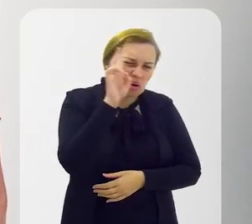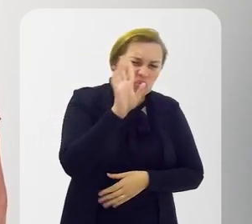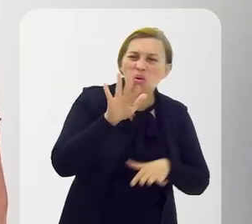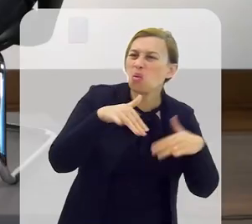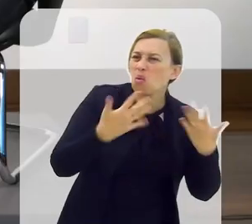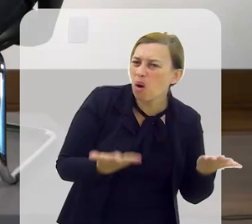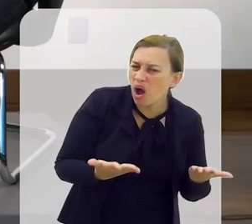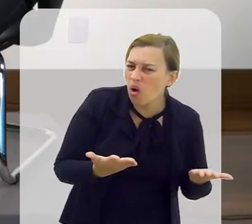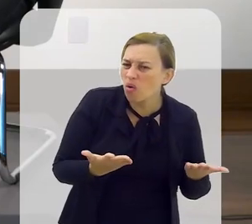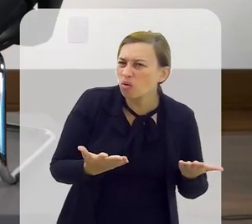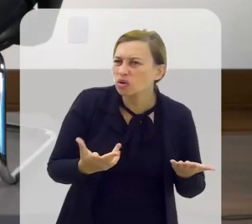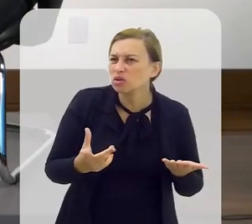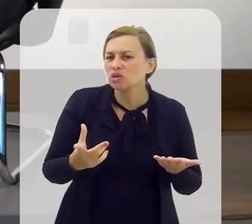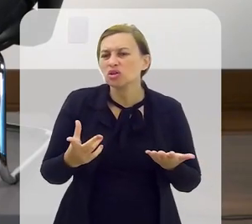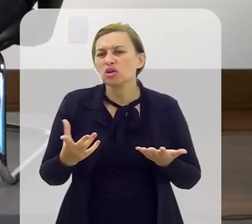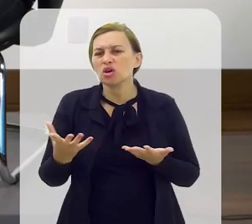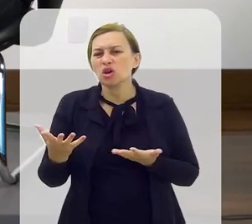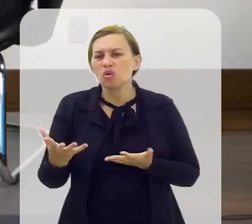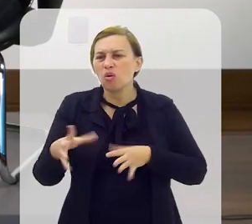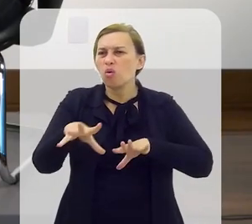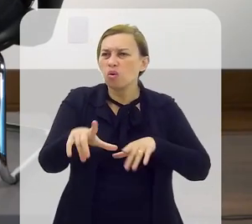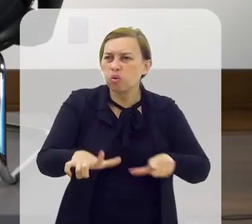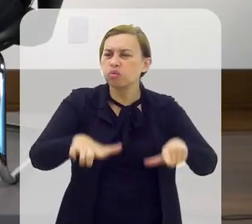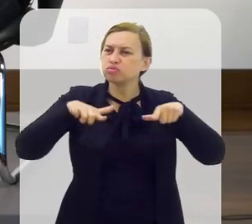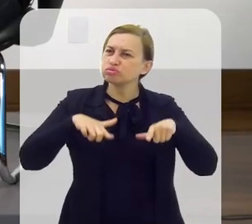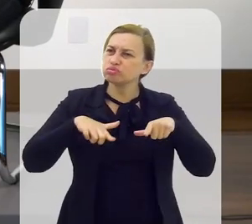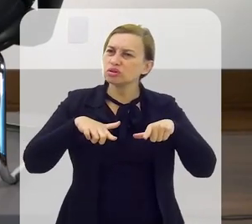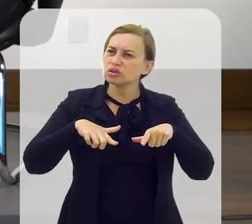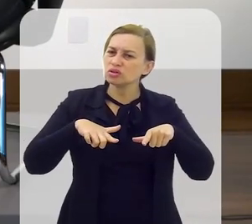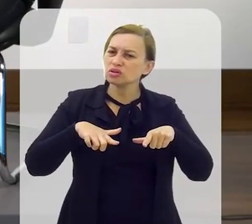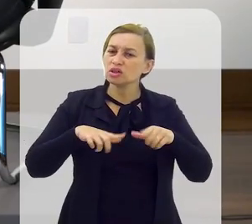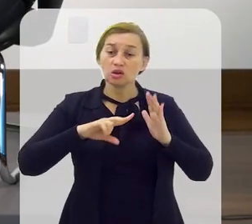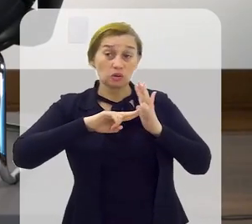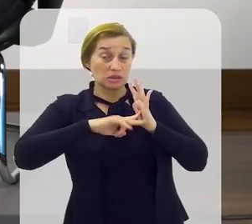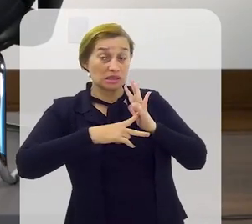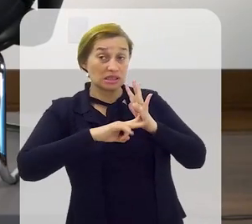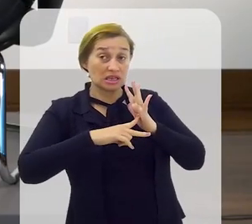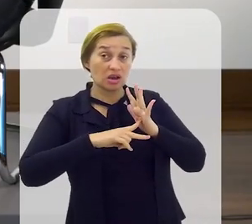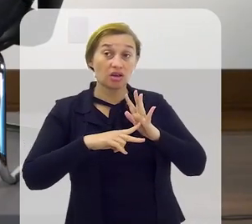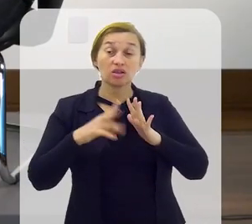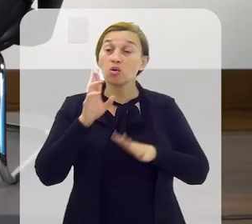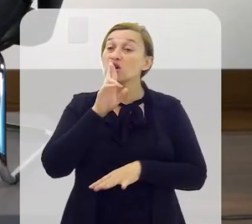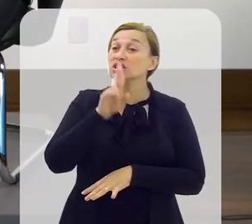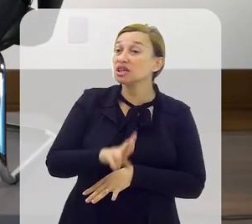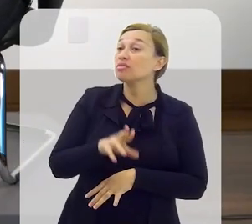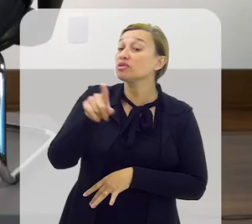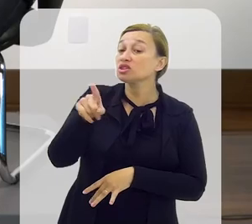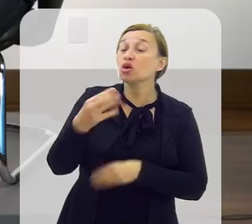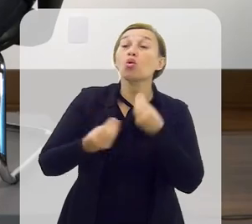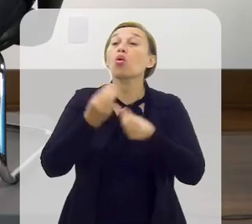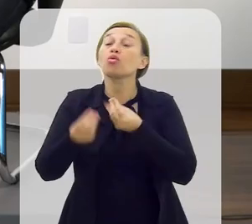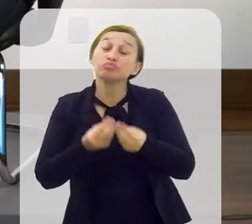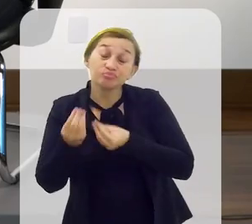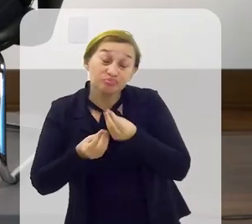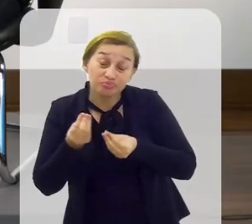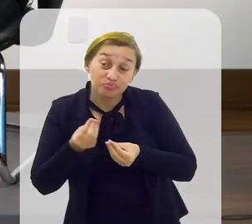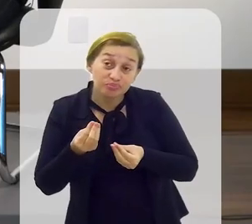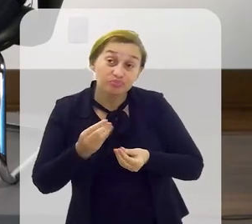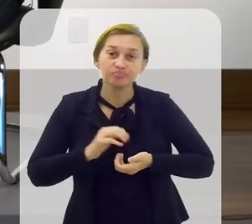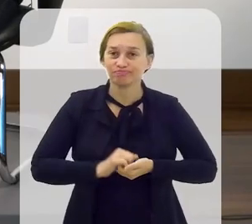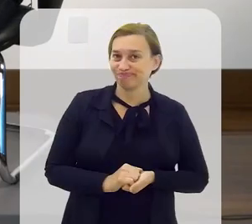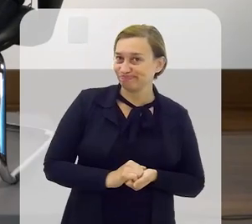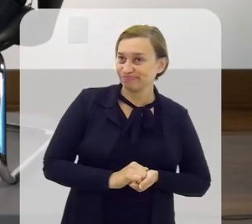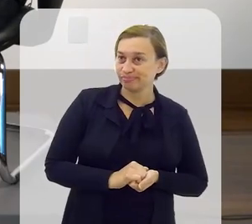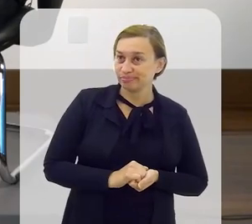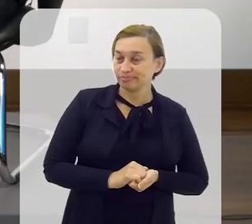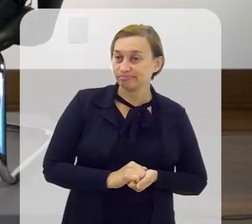Em qual delas eu recebi o certificado do sindicato E o resultado para você? Como é que foi? O